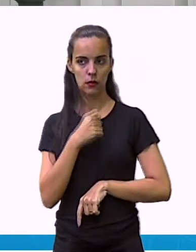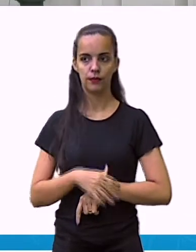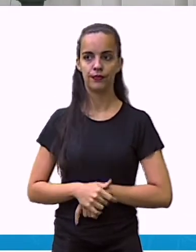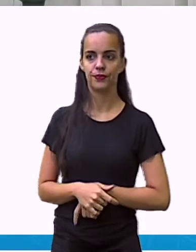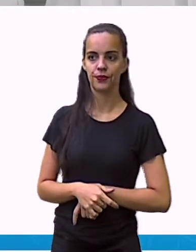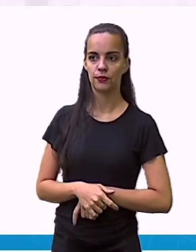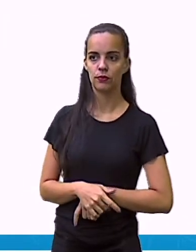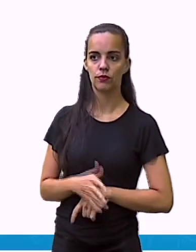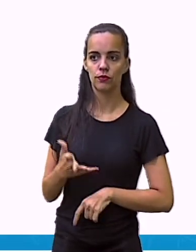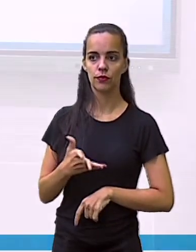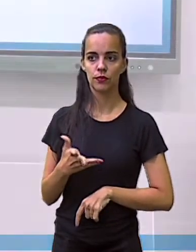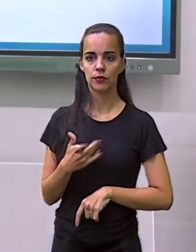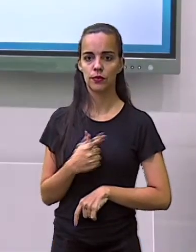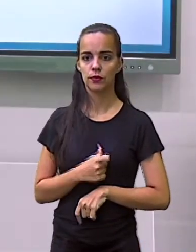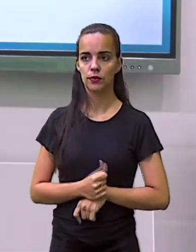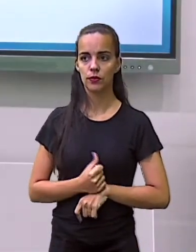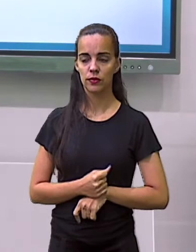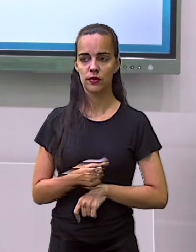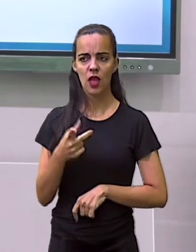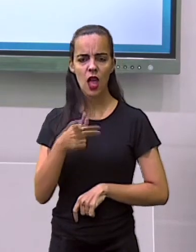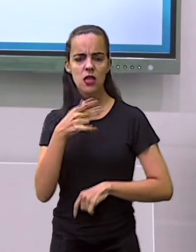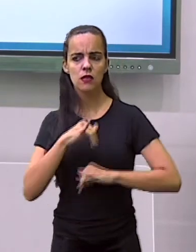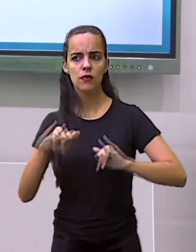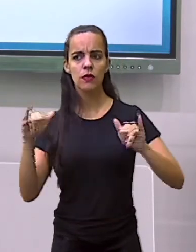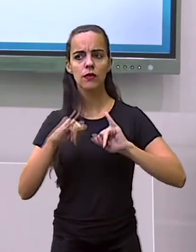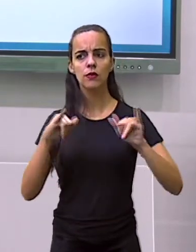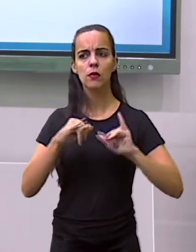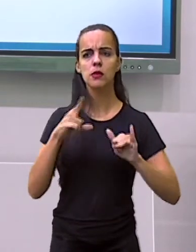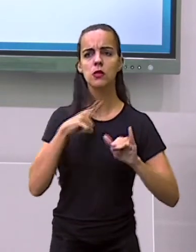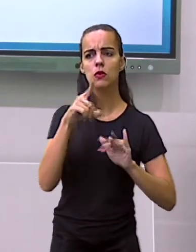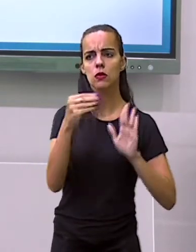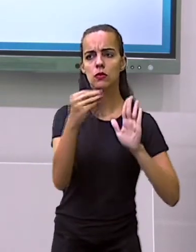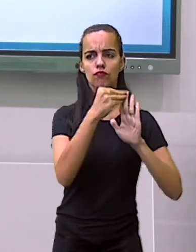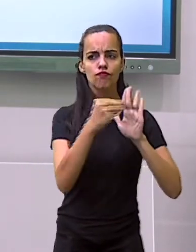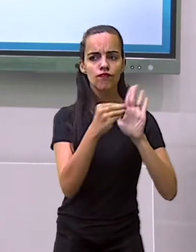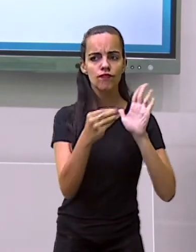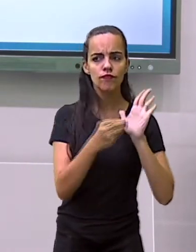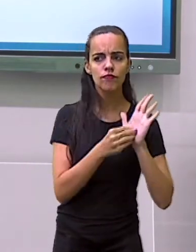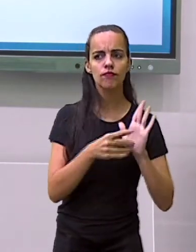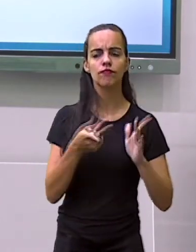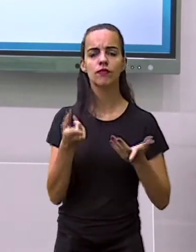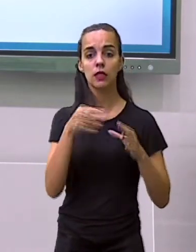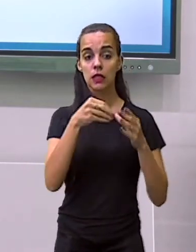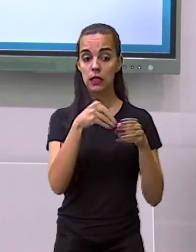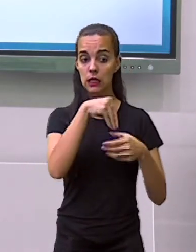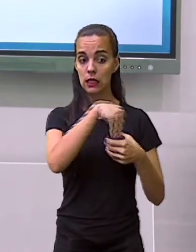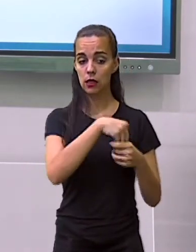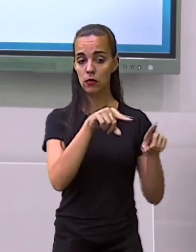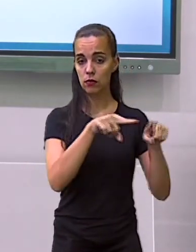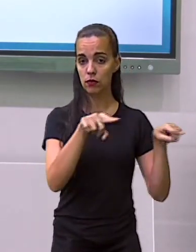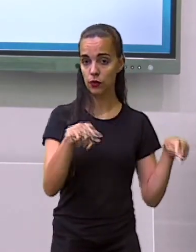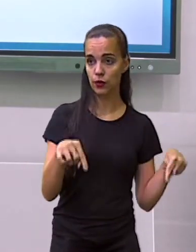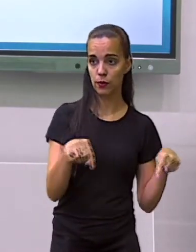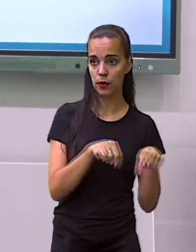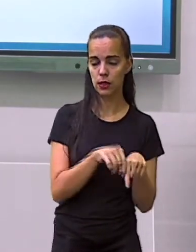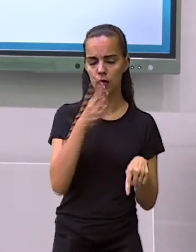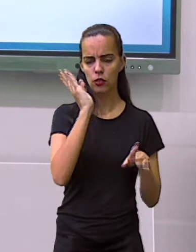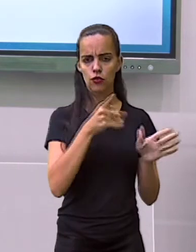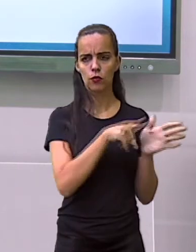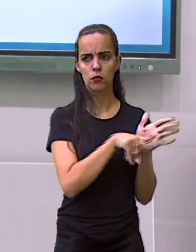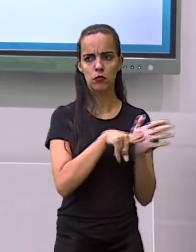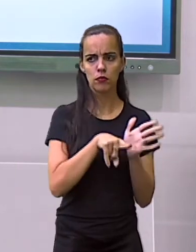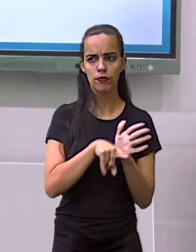Então, nós organizamos essas informações, esses dados que nós obtivemos em uma sala, certo? Que são fictícios.